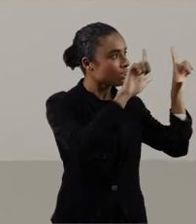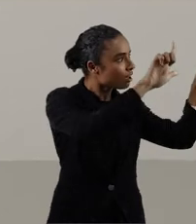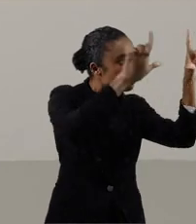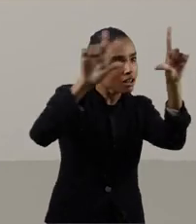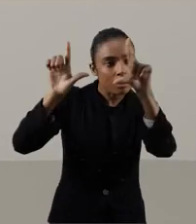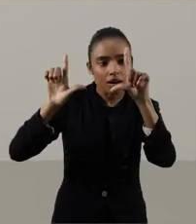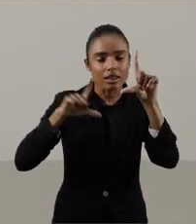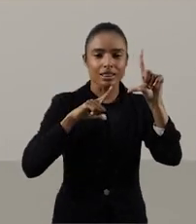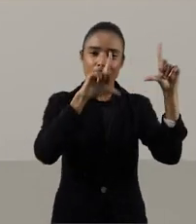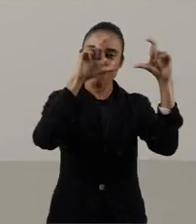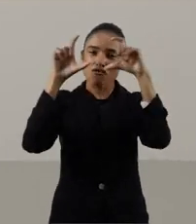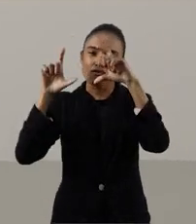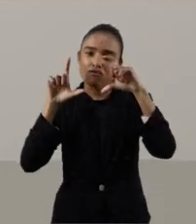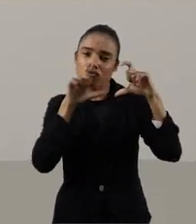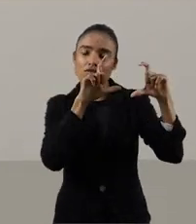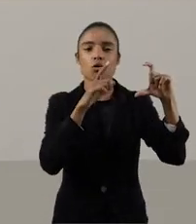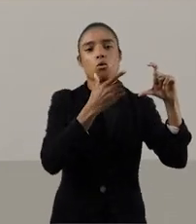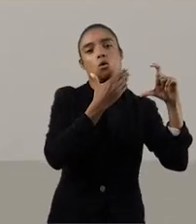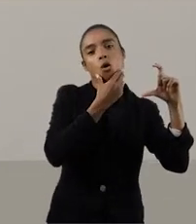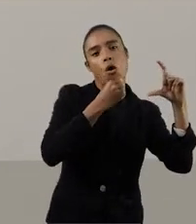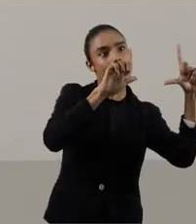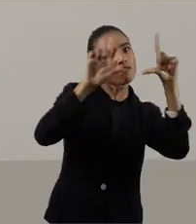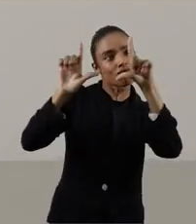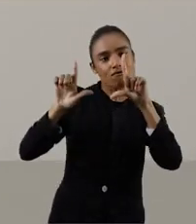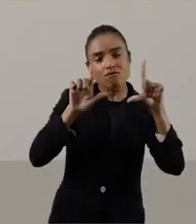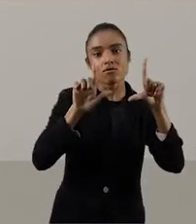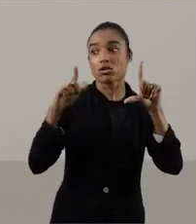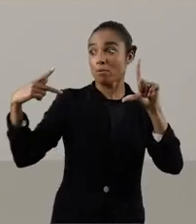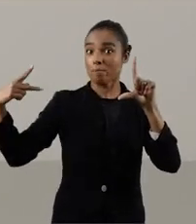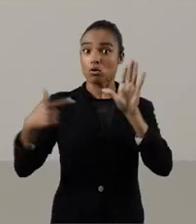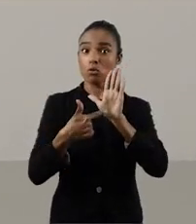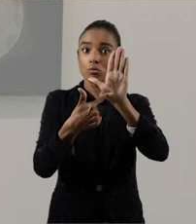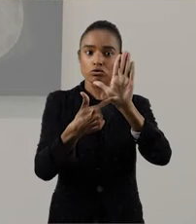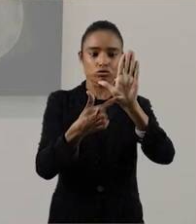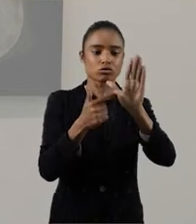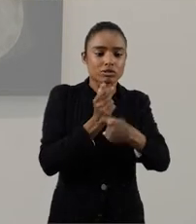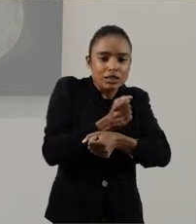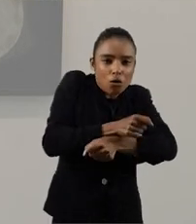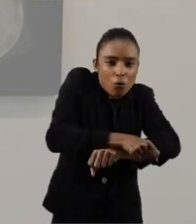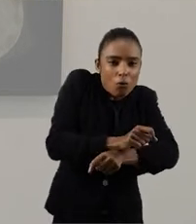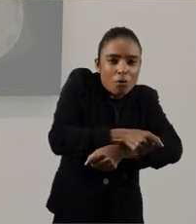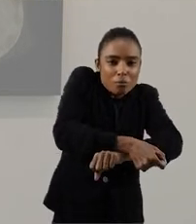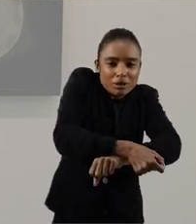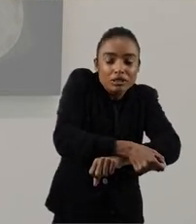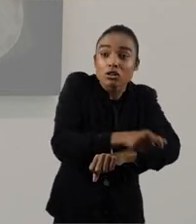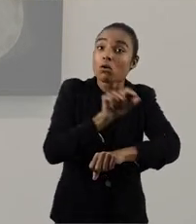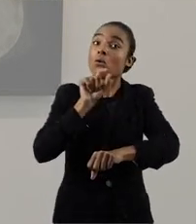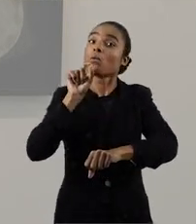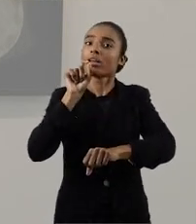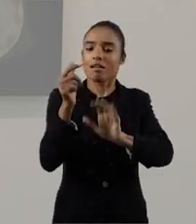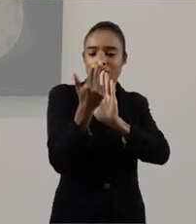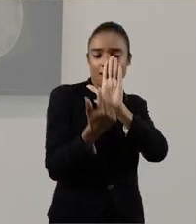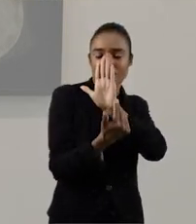aí uma série de imagens, muitas delas conhecidas de uma iconografia colonial, e ele vai trabalhar em cima dessas imagens